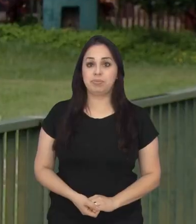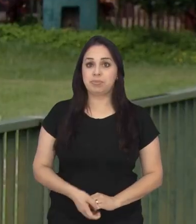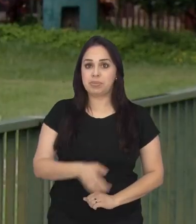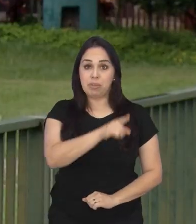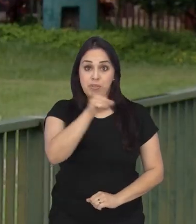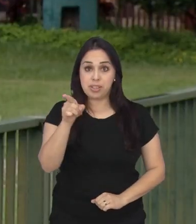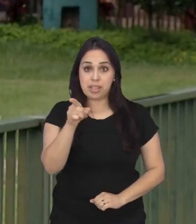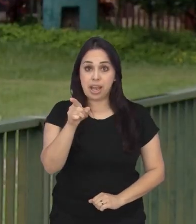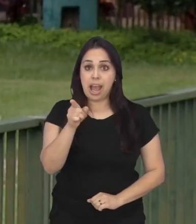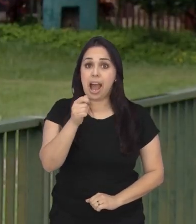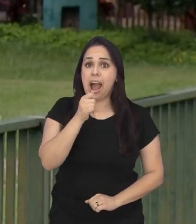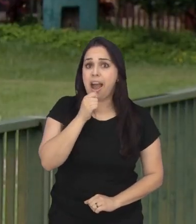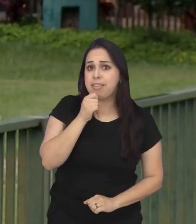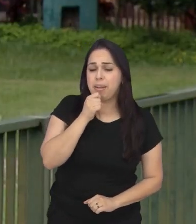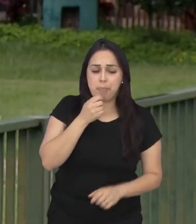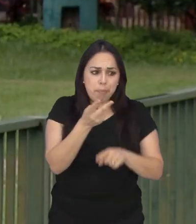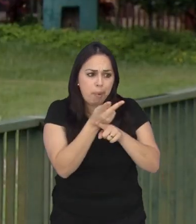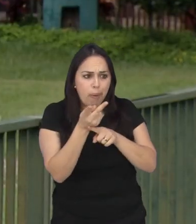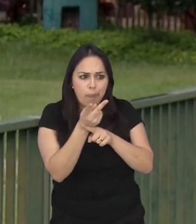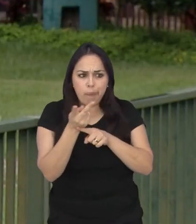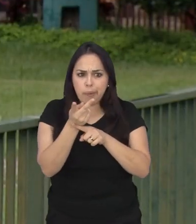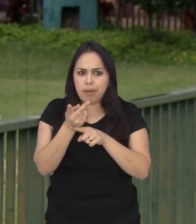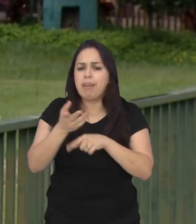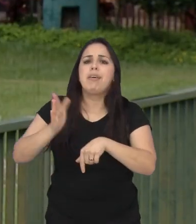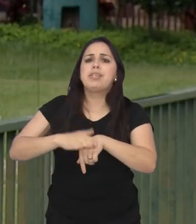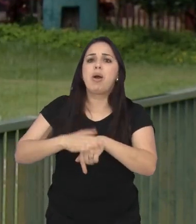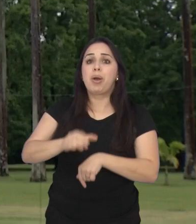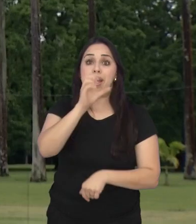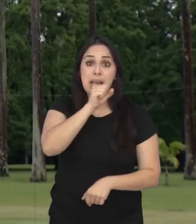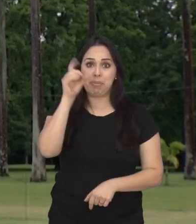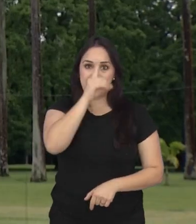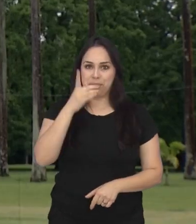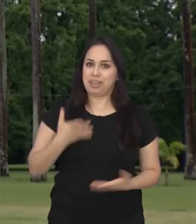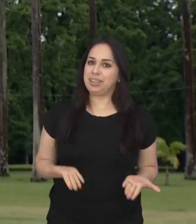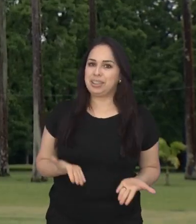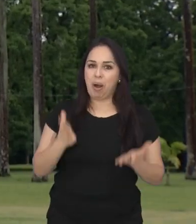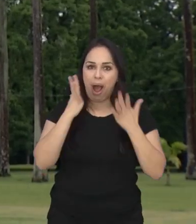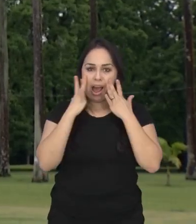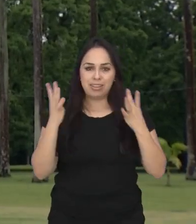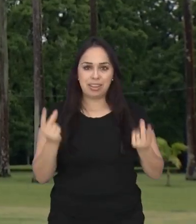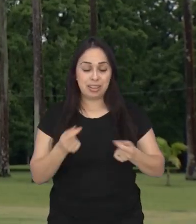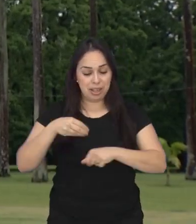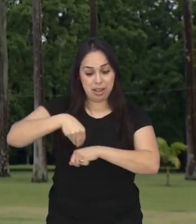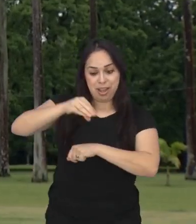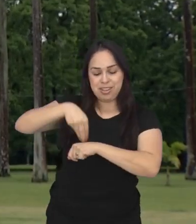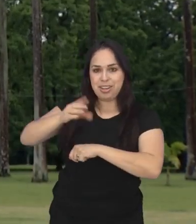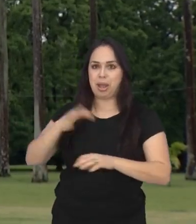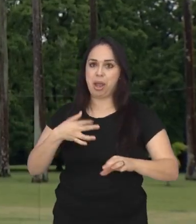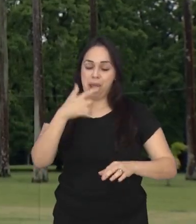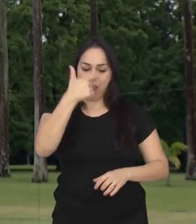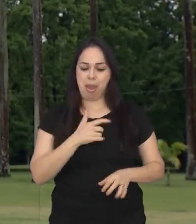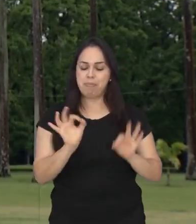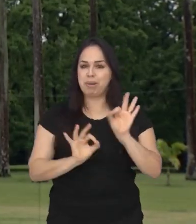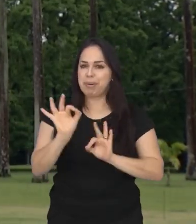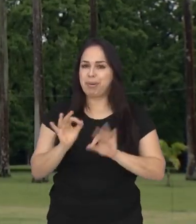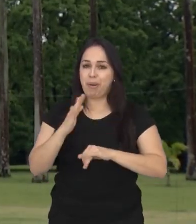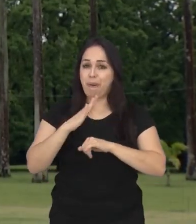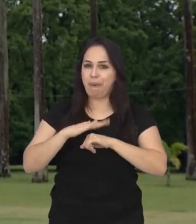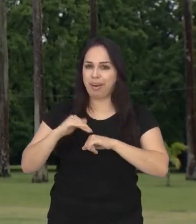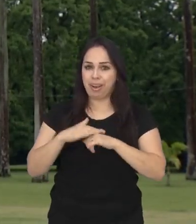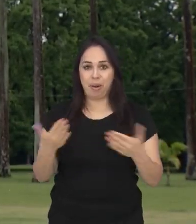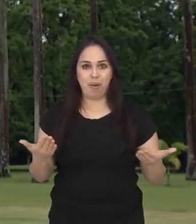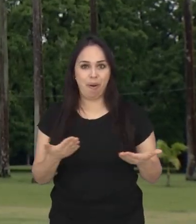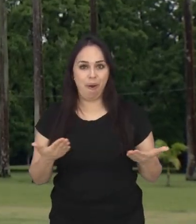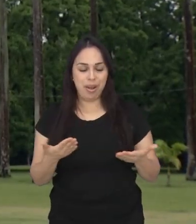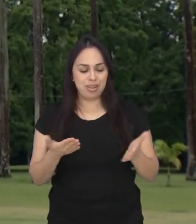Você ainda está à procura do que fazer no seu final de semana? Então se liga nas dicas que eu preparei com muito carinho. Hoje